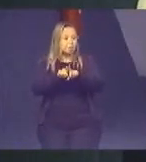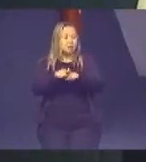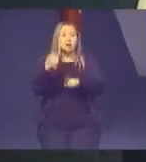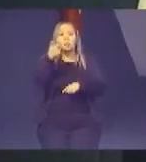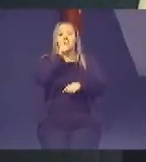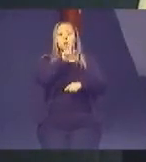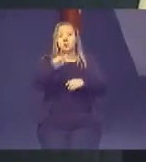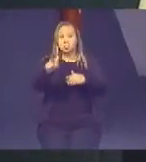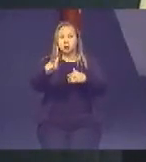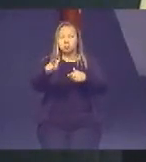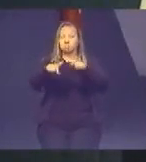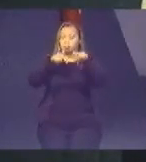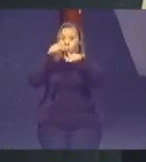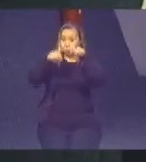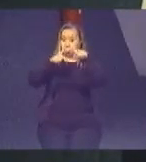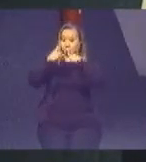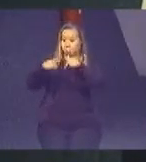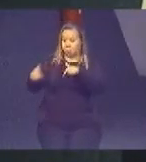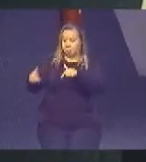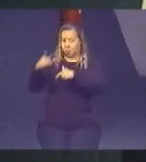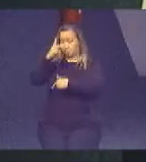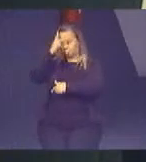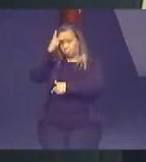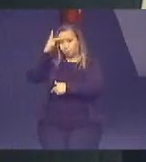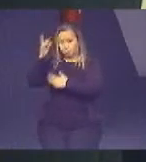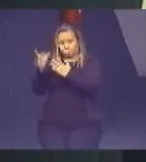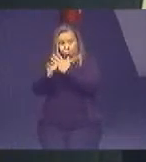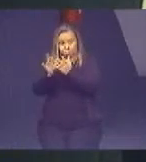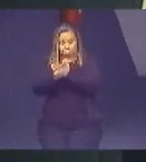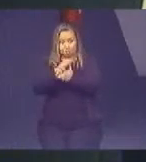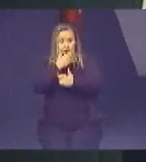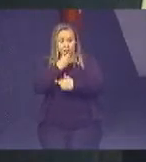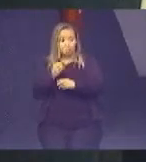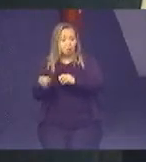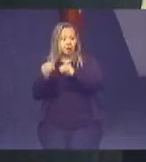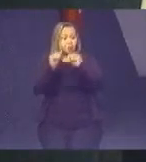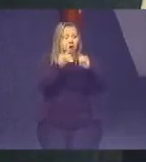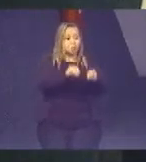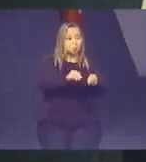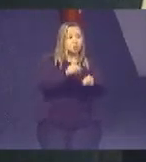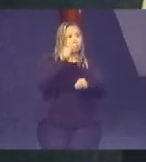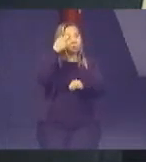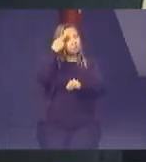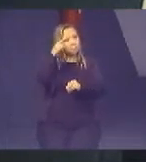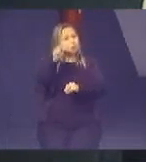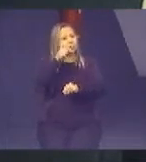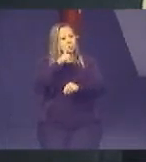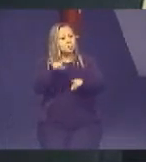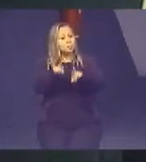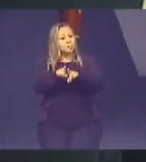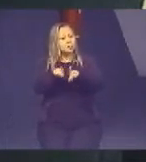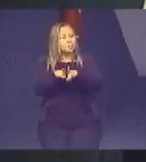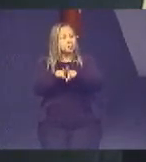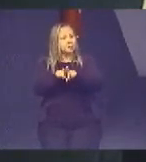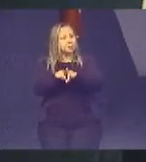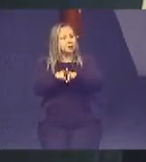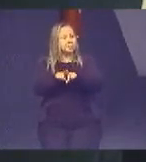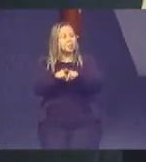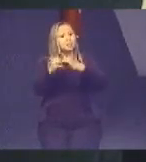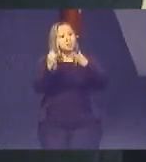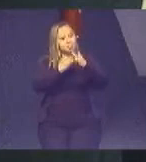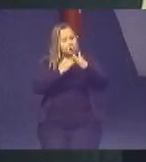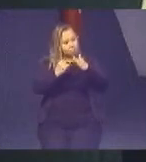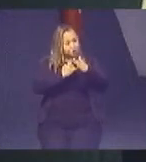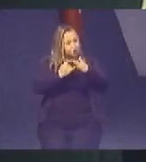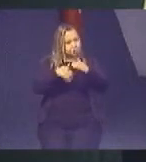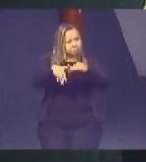aquele cidadão e a colocação daquela senhora em um dos cursos que existem na própria